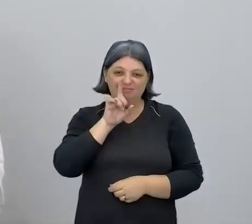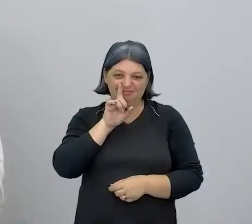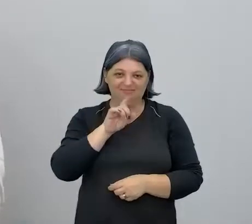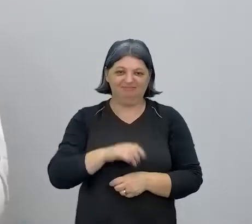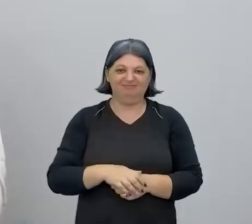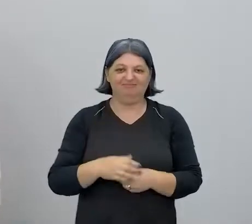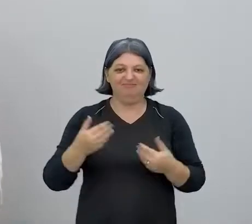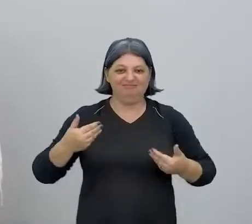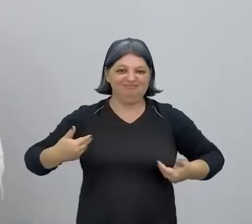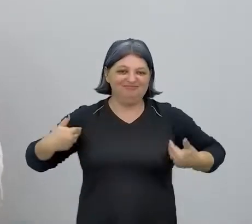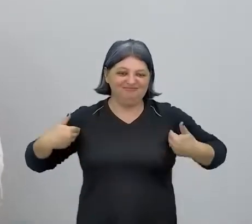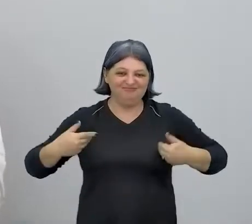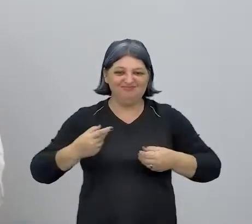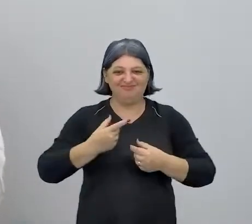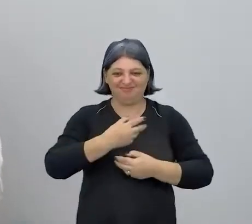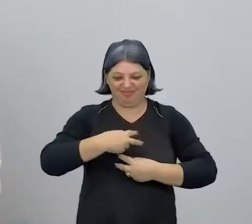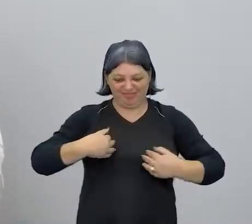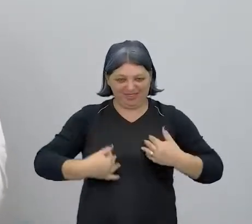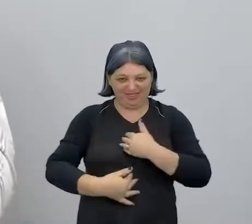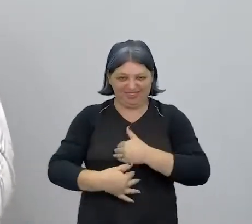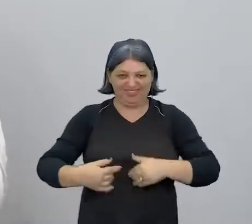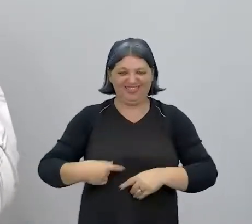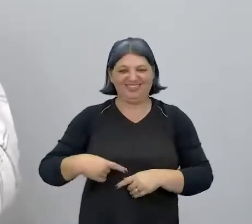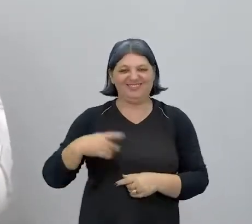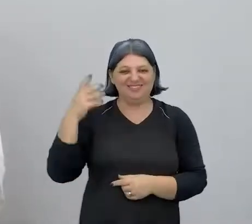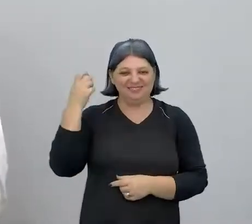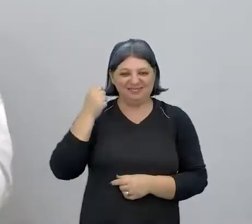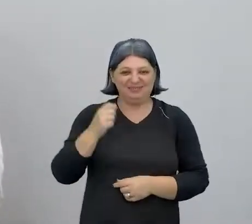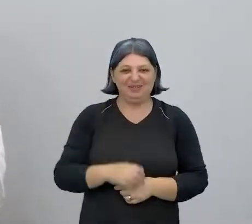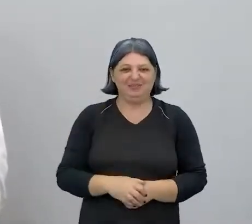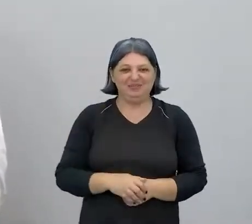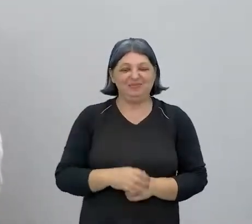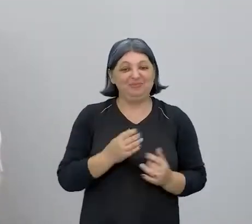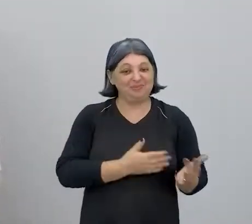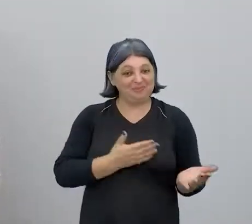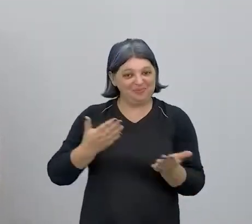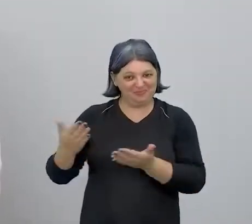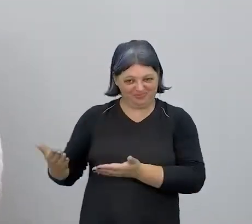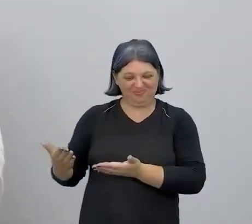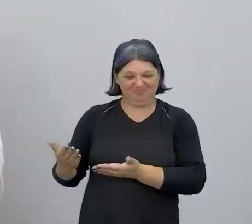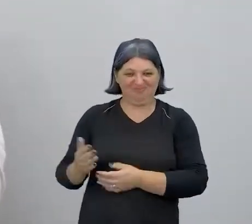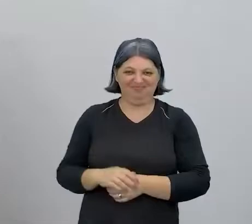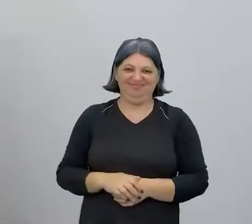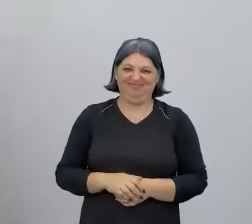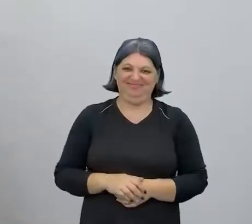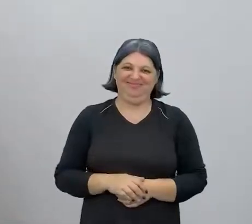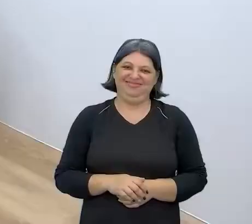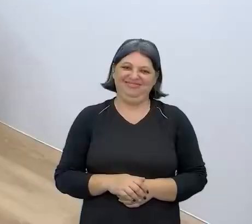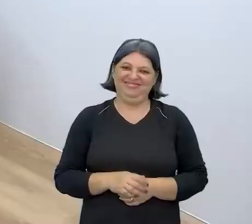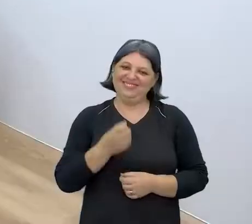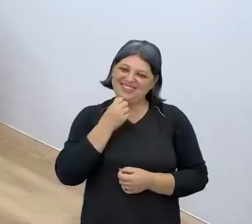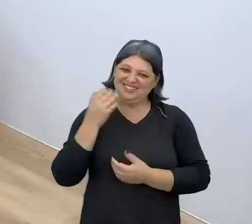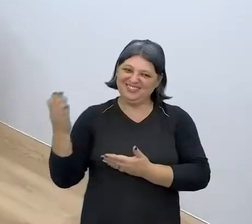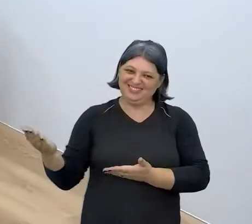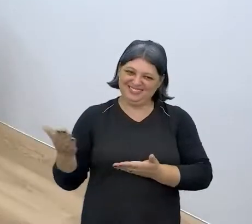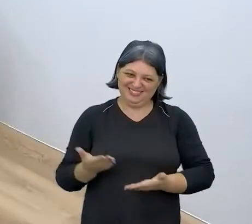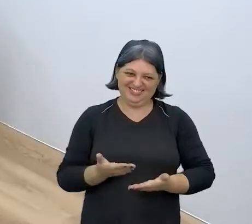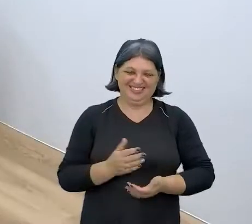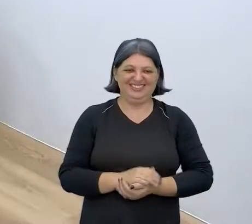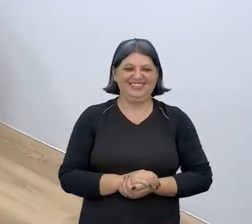camisa branca, xadrez, e eu vou agora apresentar a minha convidada, aliás, vou deixar que ela se apresente, seja muito bem-vinda.